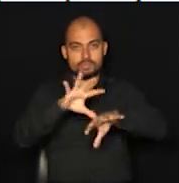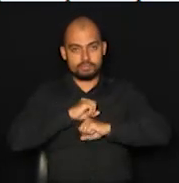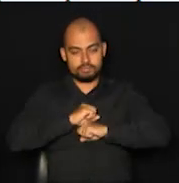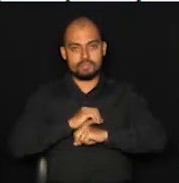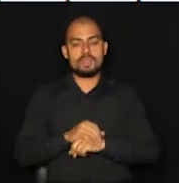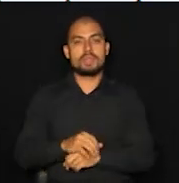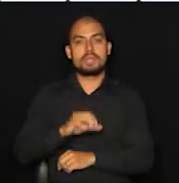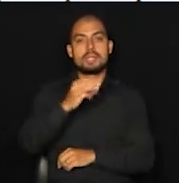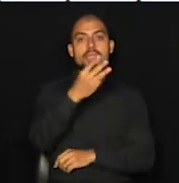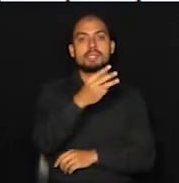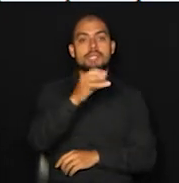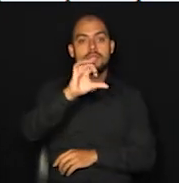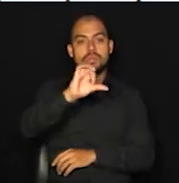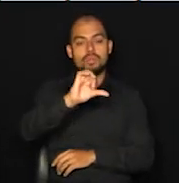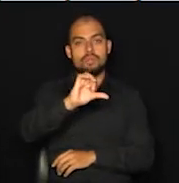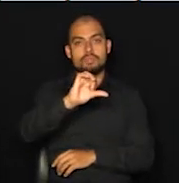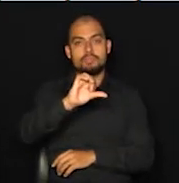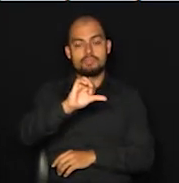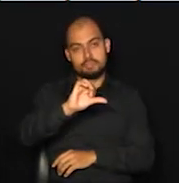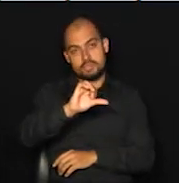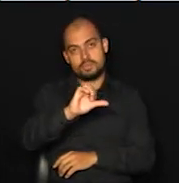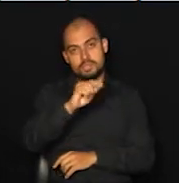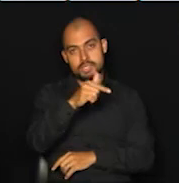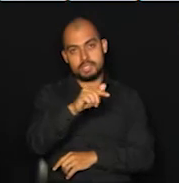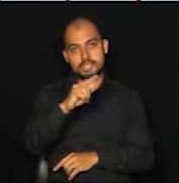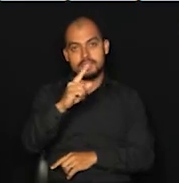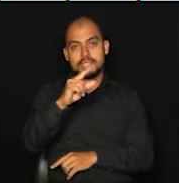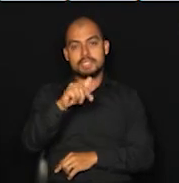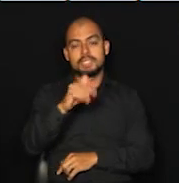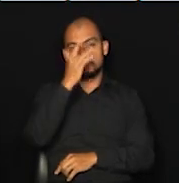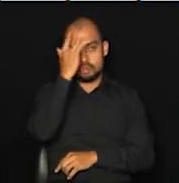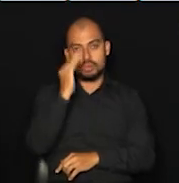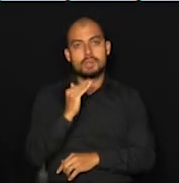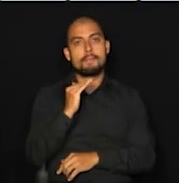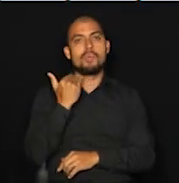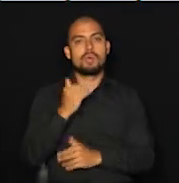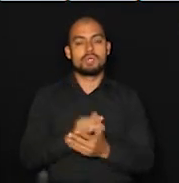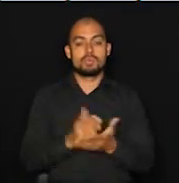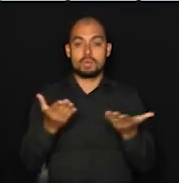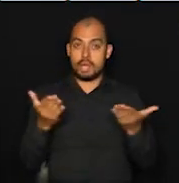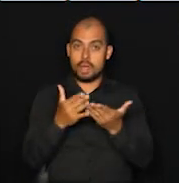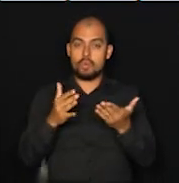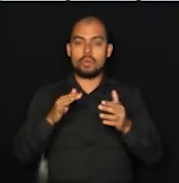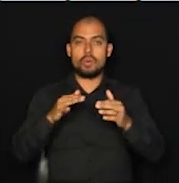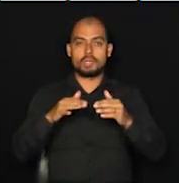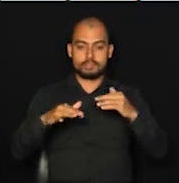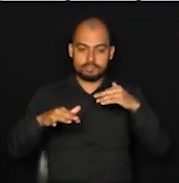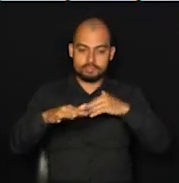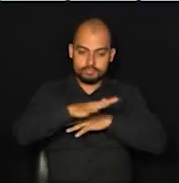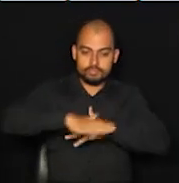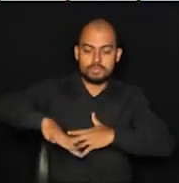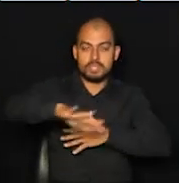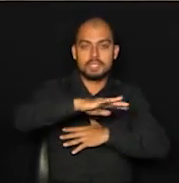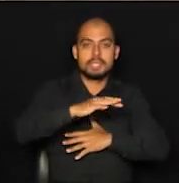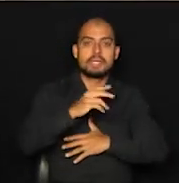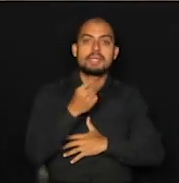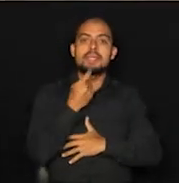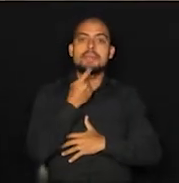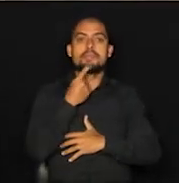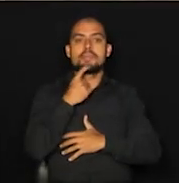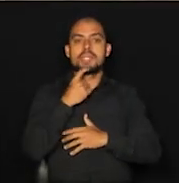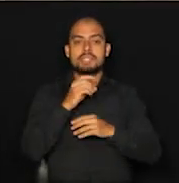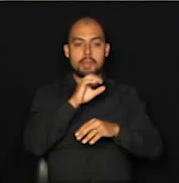.717 óbitos. Agora, nós vamos falar da região metropolitana de Campinas, que compreende 20